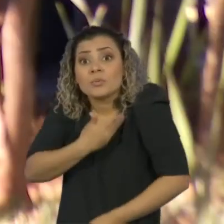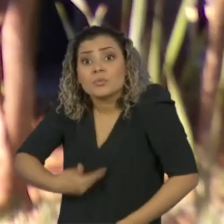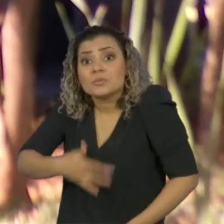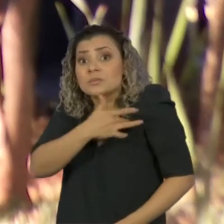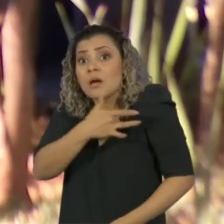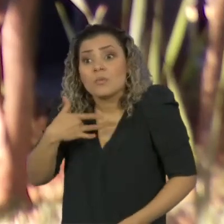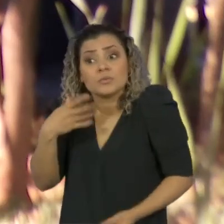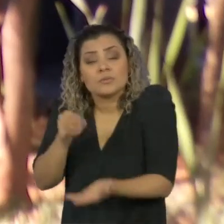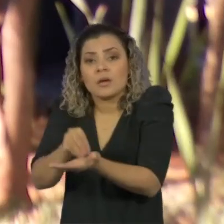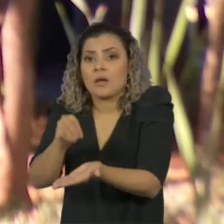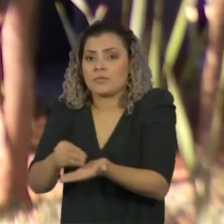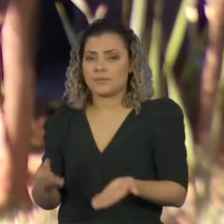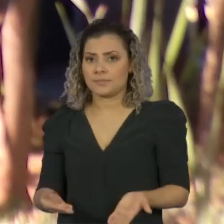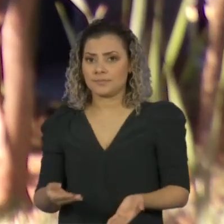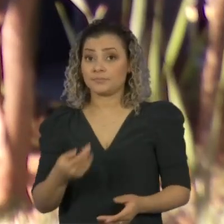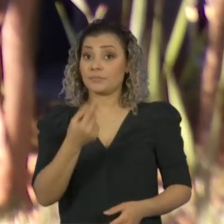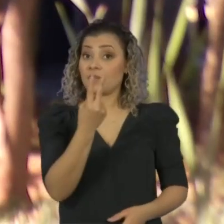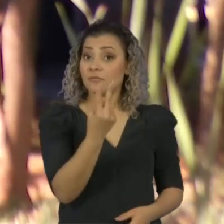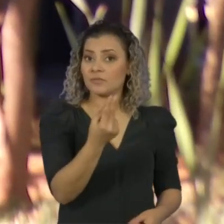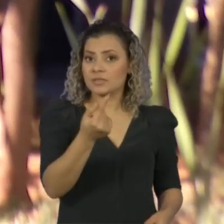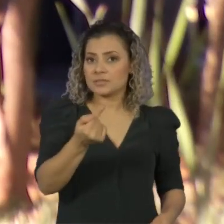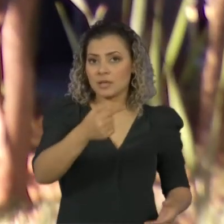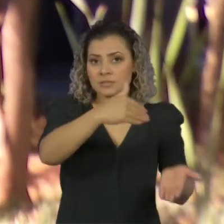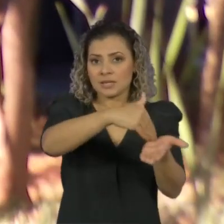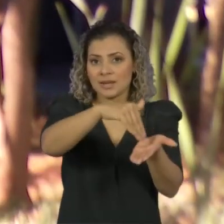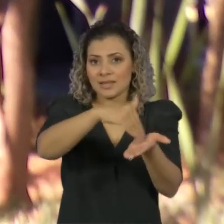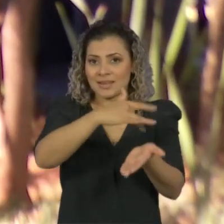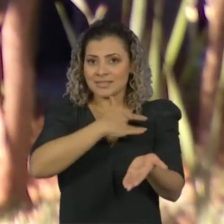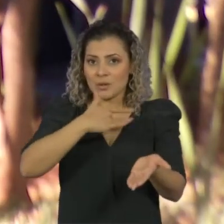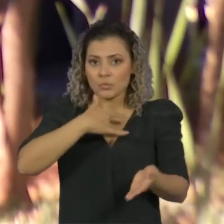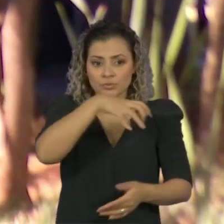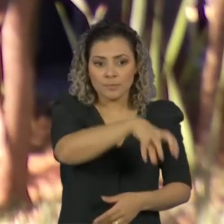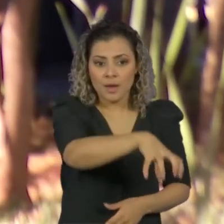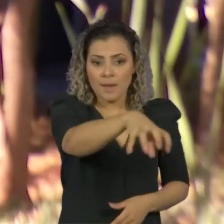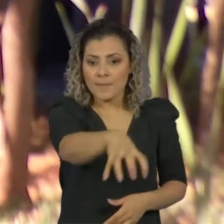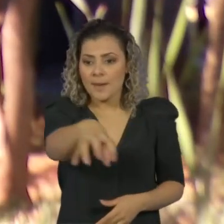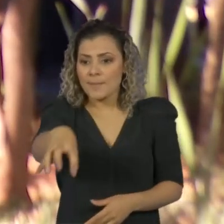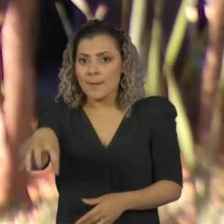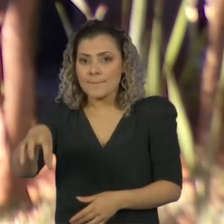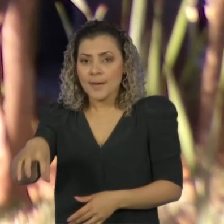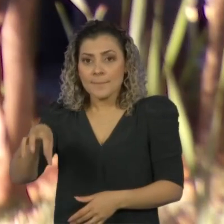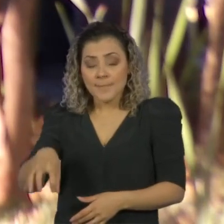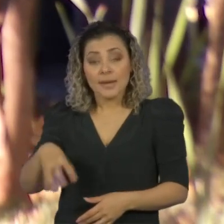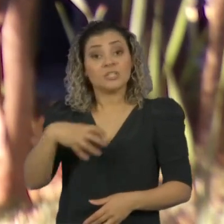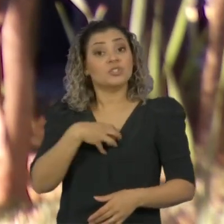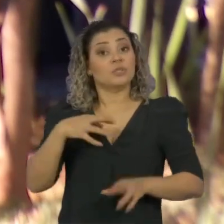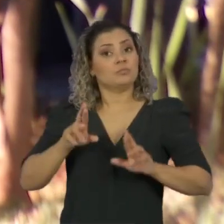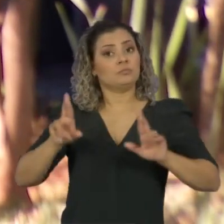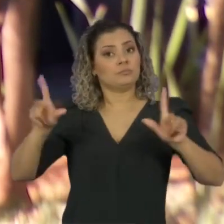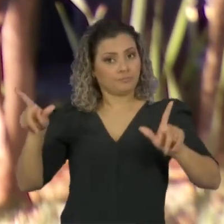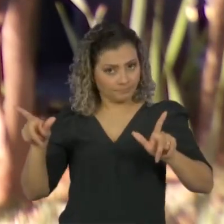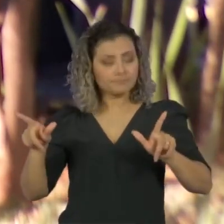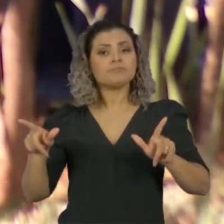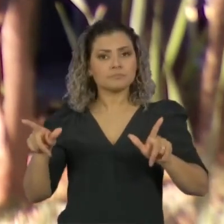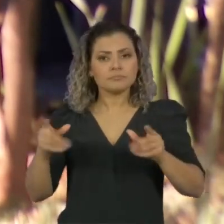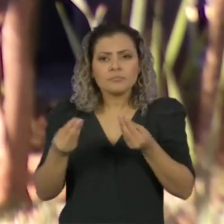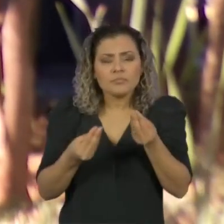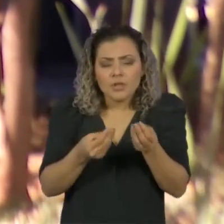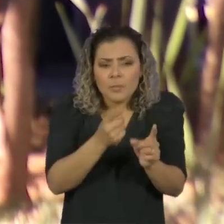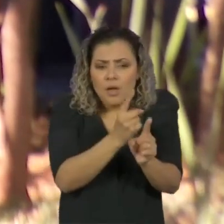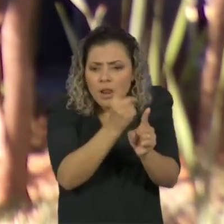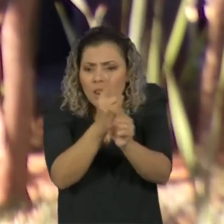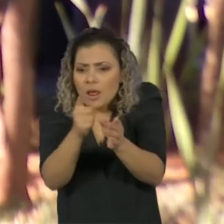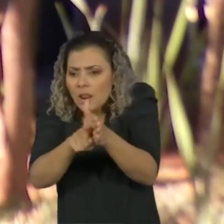Cada uma das 27 secretarias estaduais de saúde adota uma fórmula diferente para fazer o raio-x da doença.